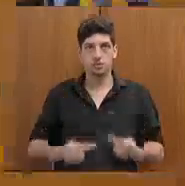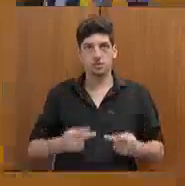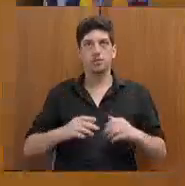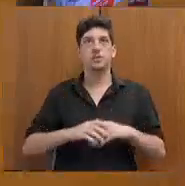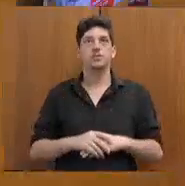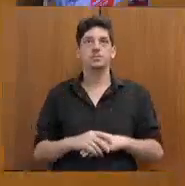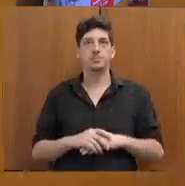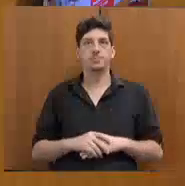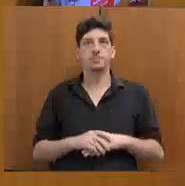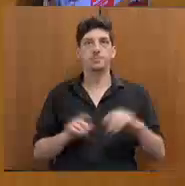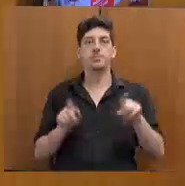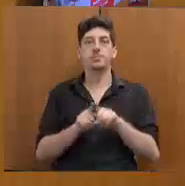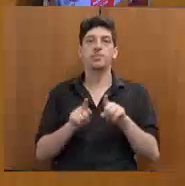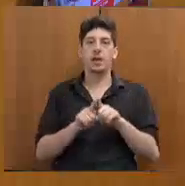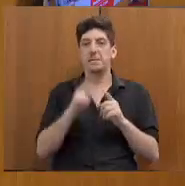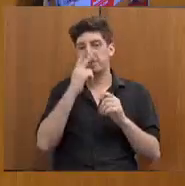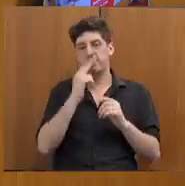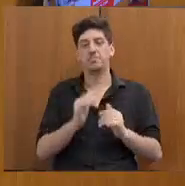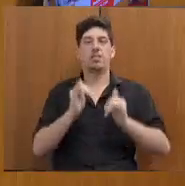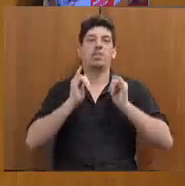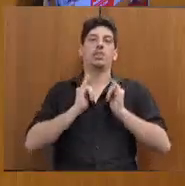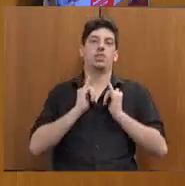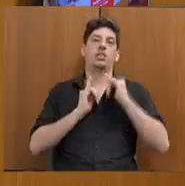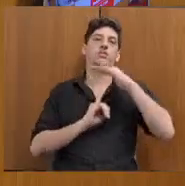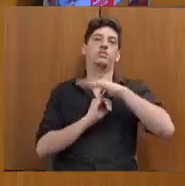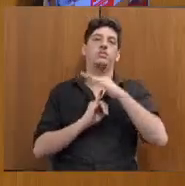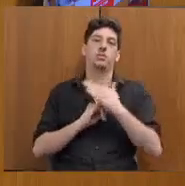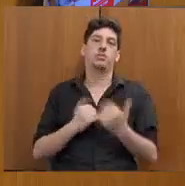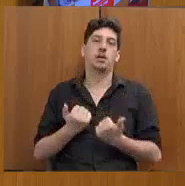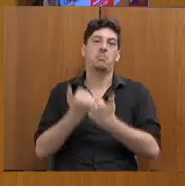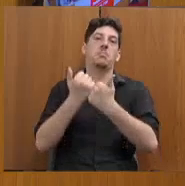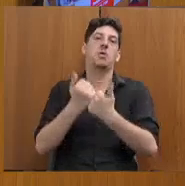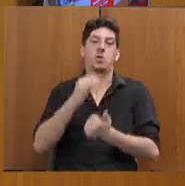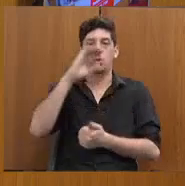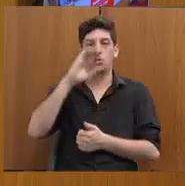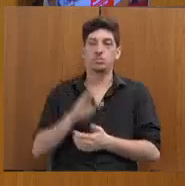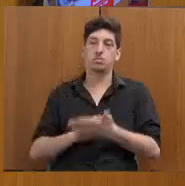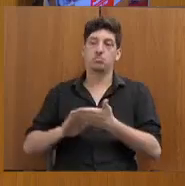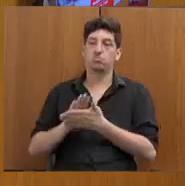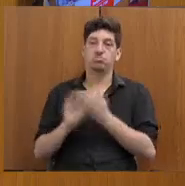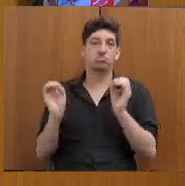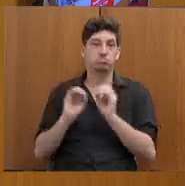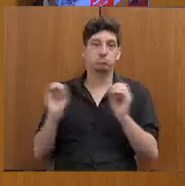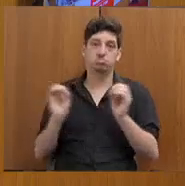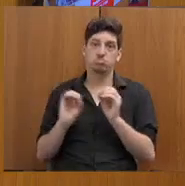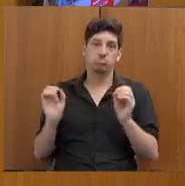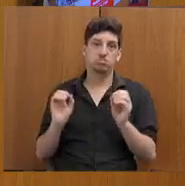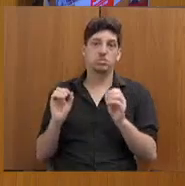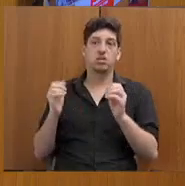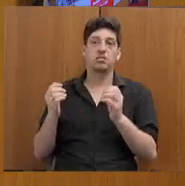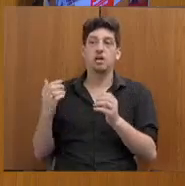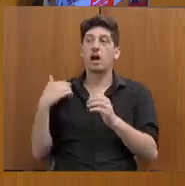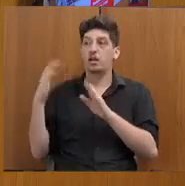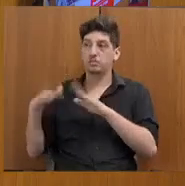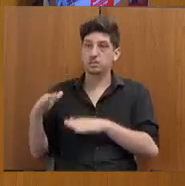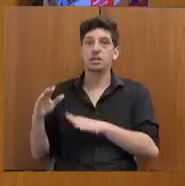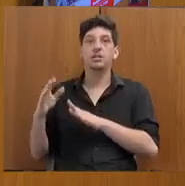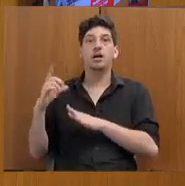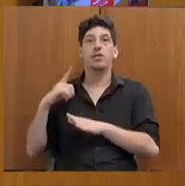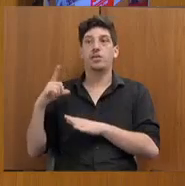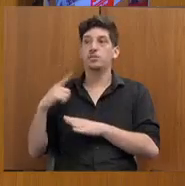a inércia dos órgãos de apoio ao conselho, que não vem dando seguimento aos encaminhamentos às plenárias,